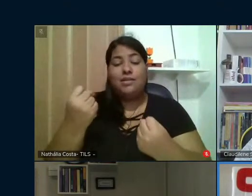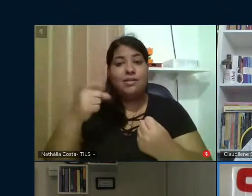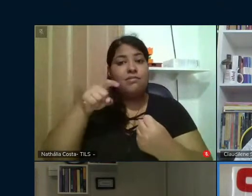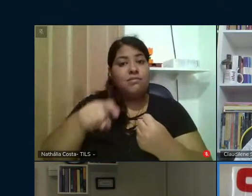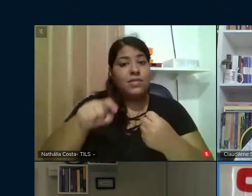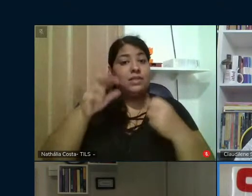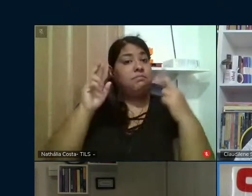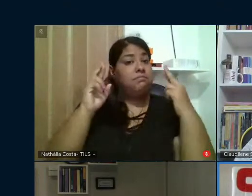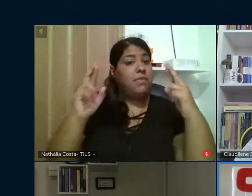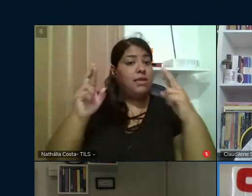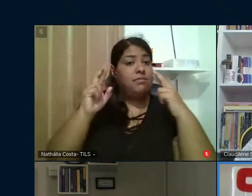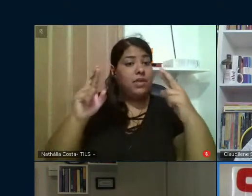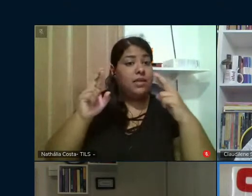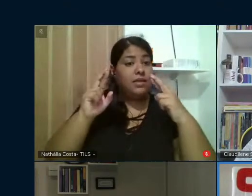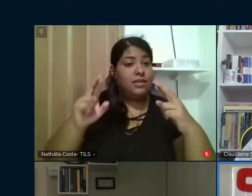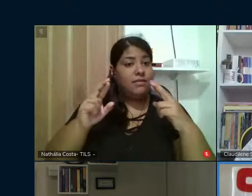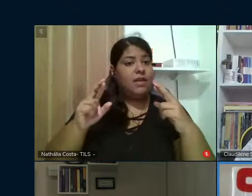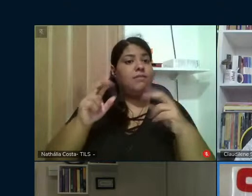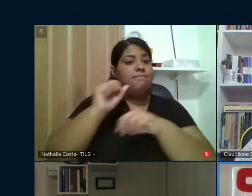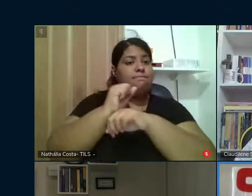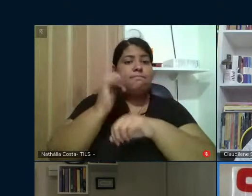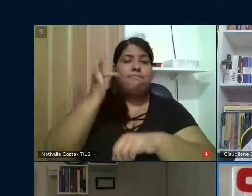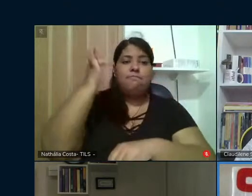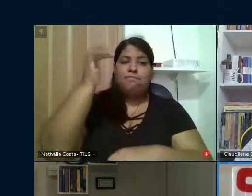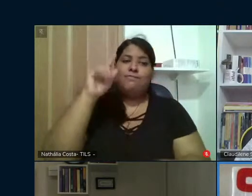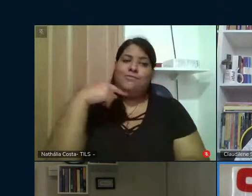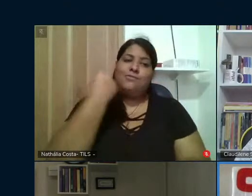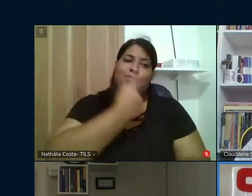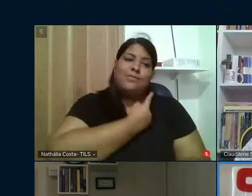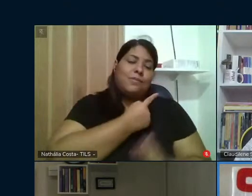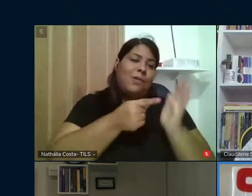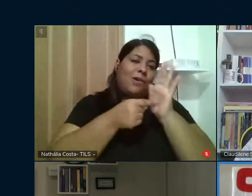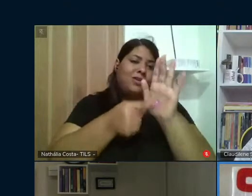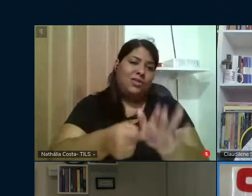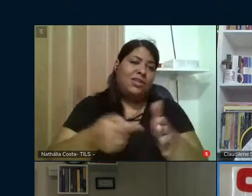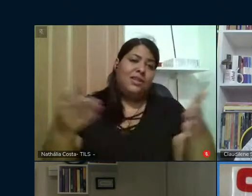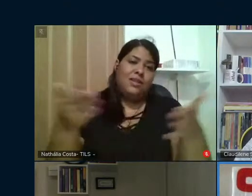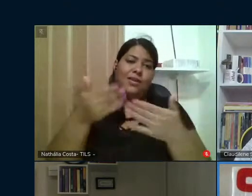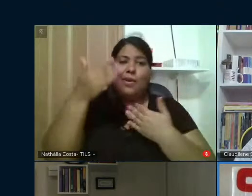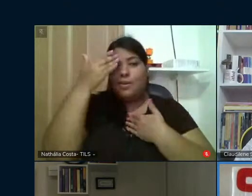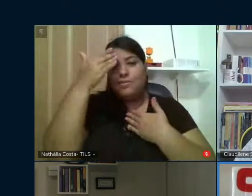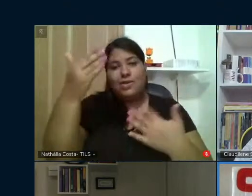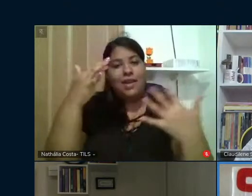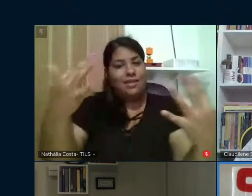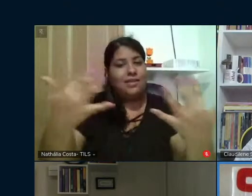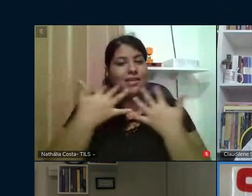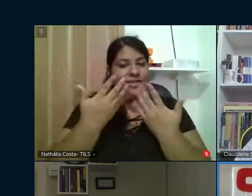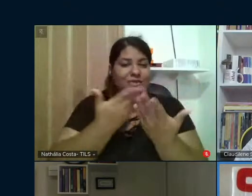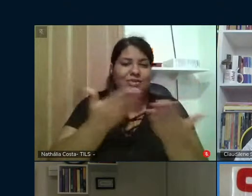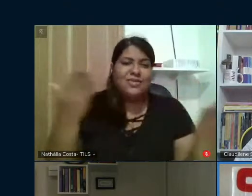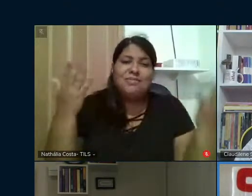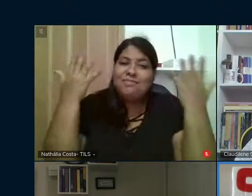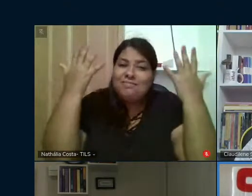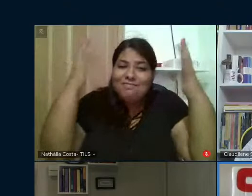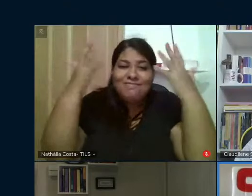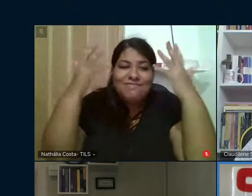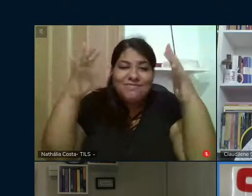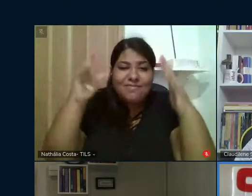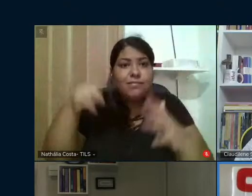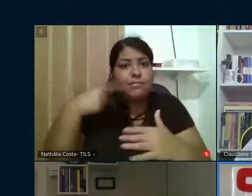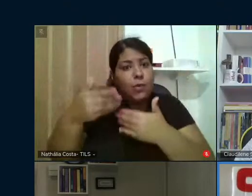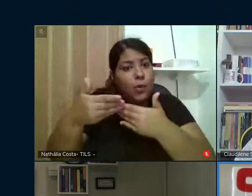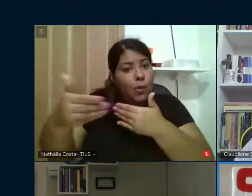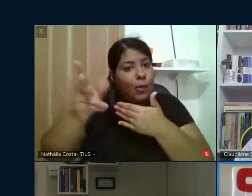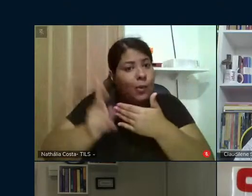perspectivas esperançosas que nós estamos apontando aqui. Muito obrigado pela atenção de vocês, parabéns, sigamos